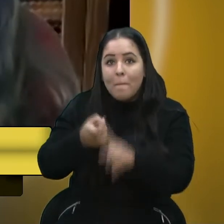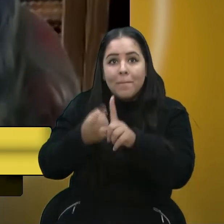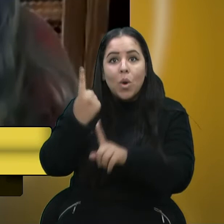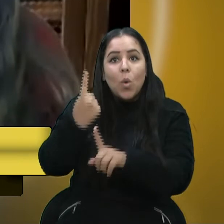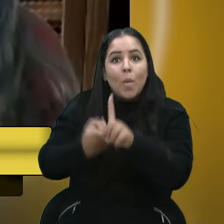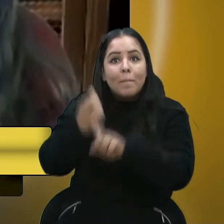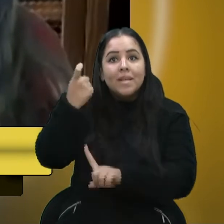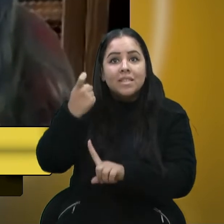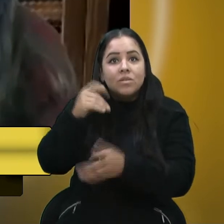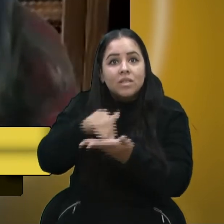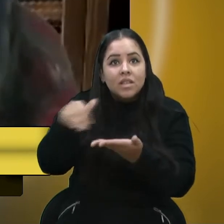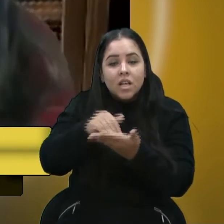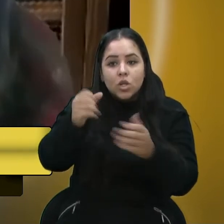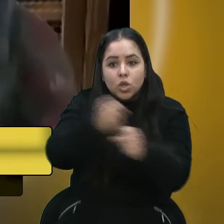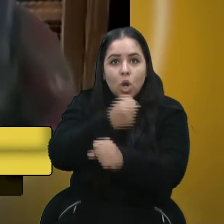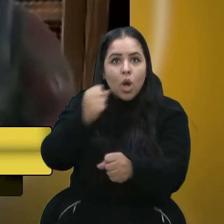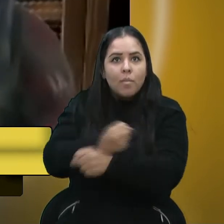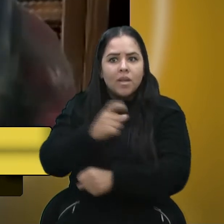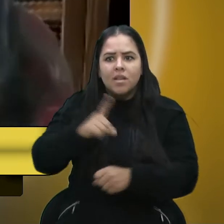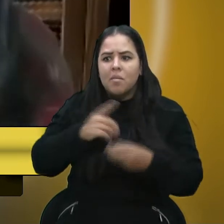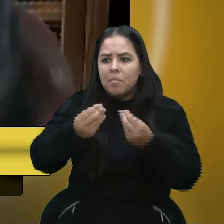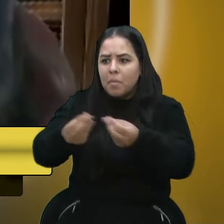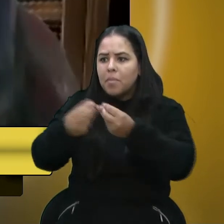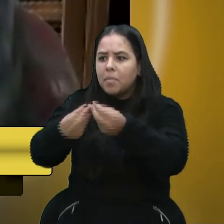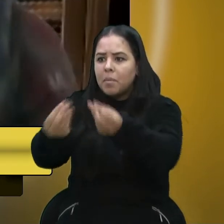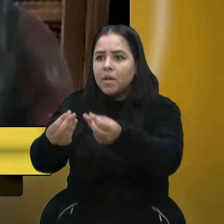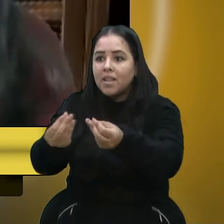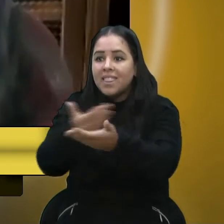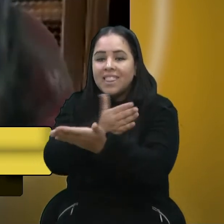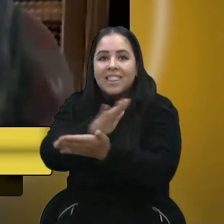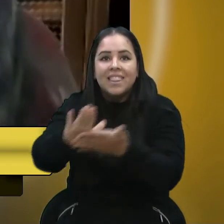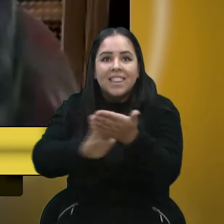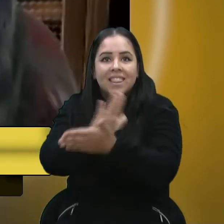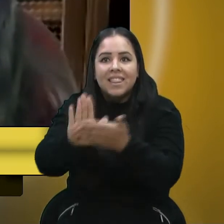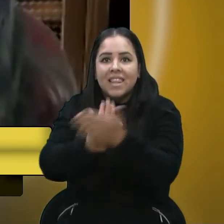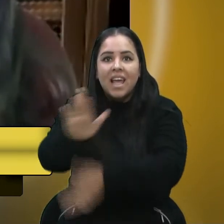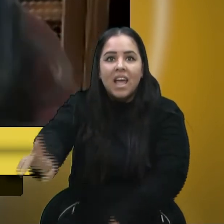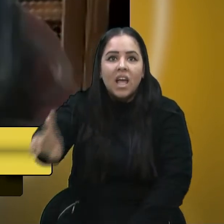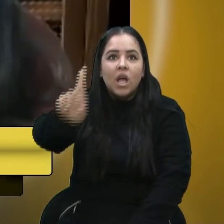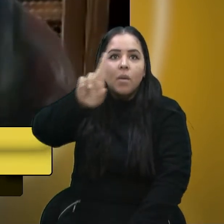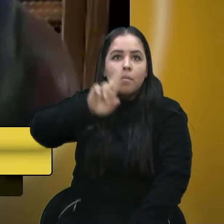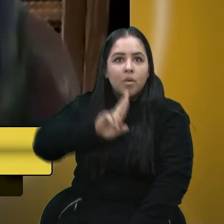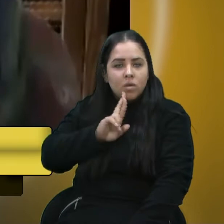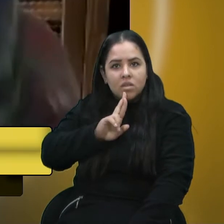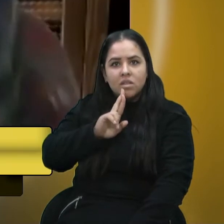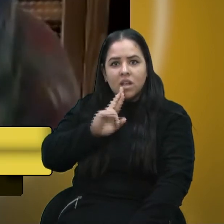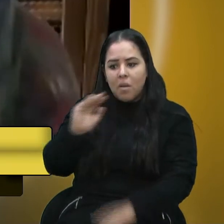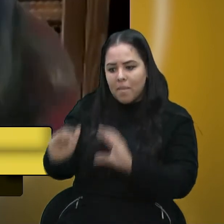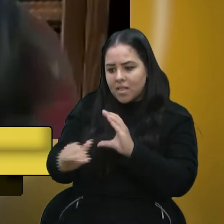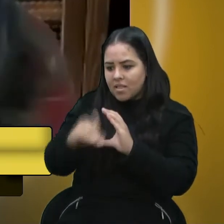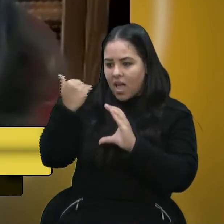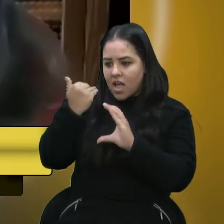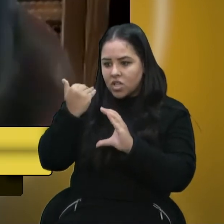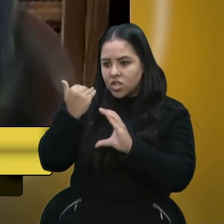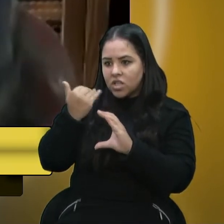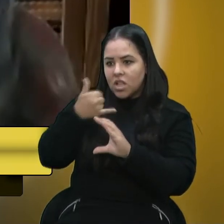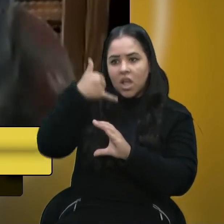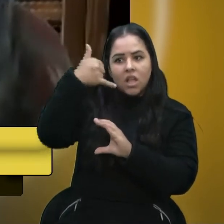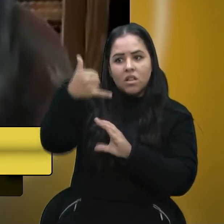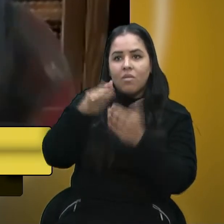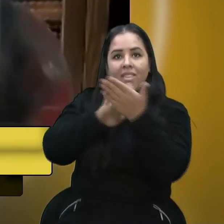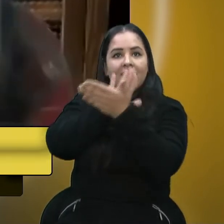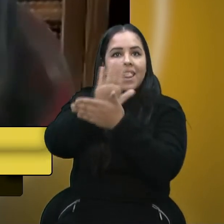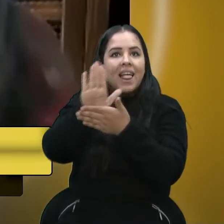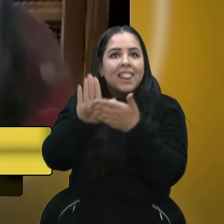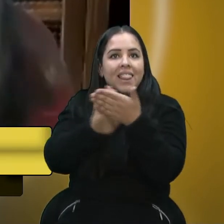secretário de obras, levei várias demandas e não tive um retorno, nem retorno de mensagem, nem retorno de ligação, eu